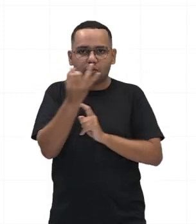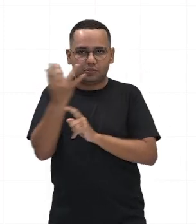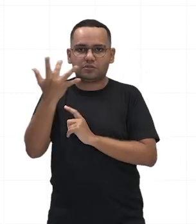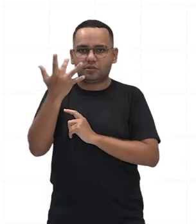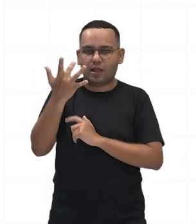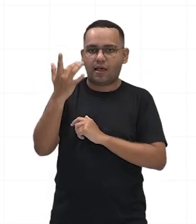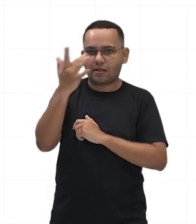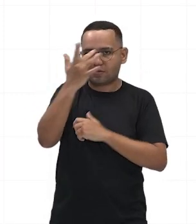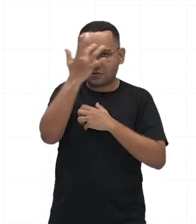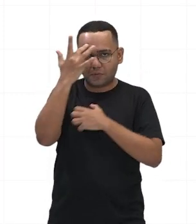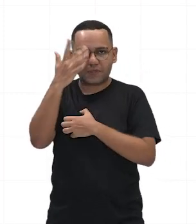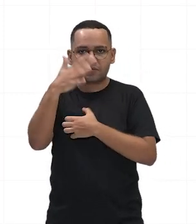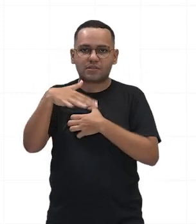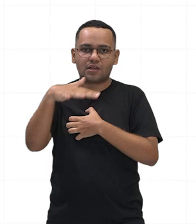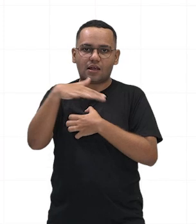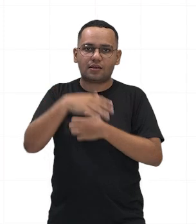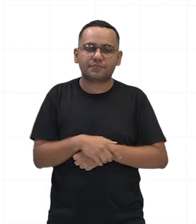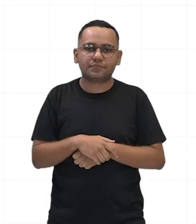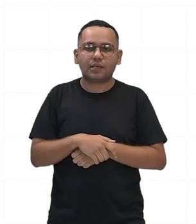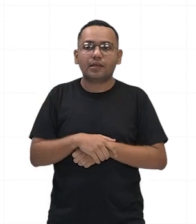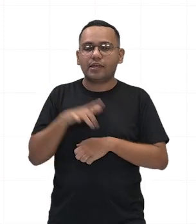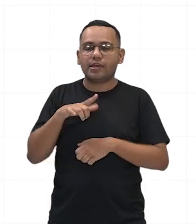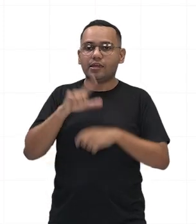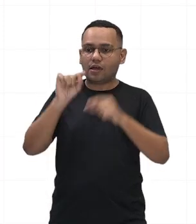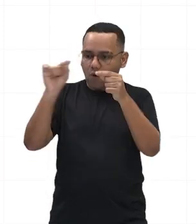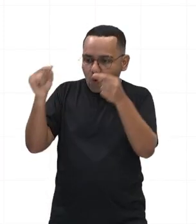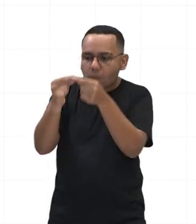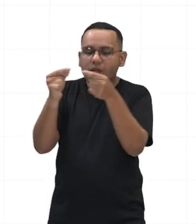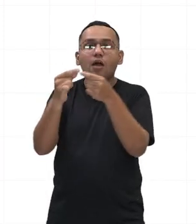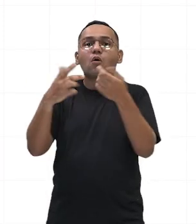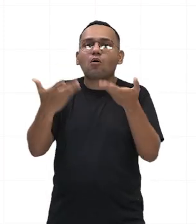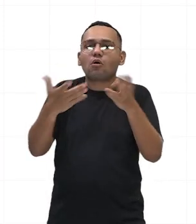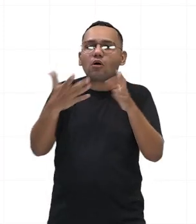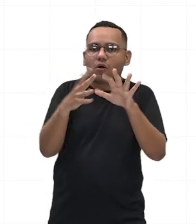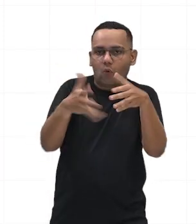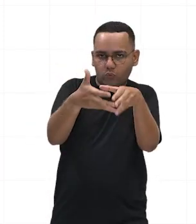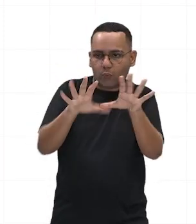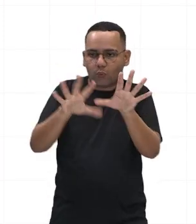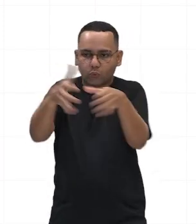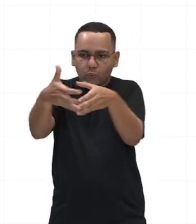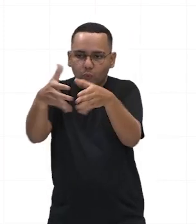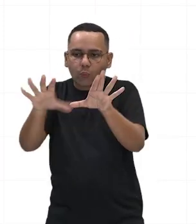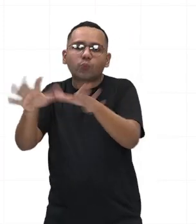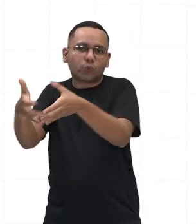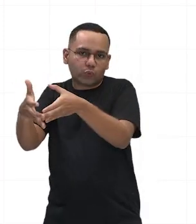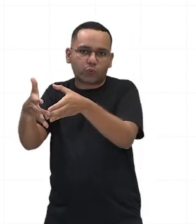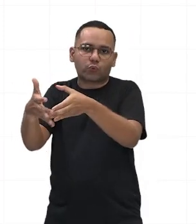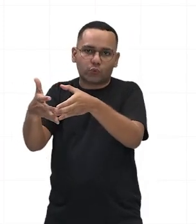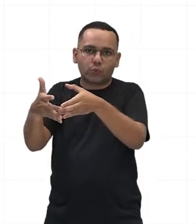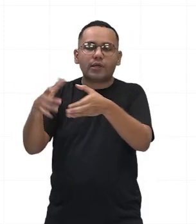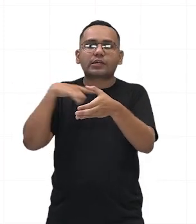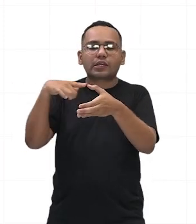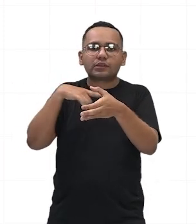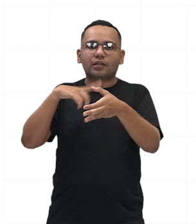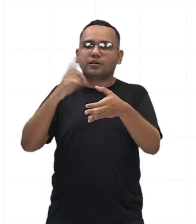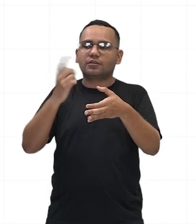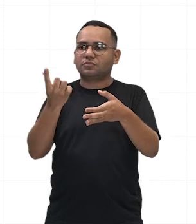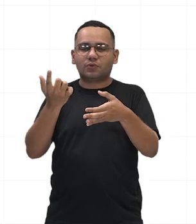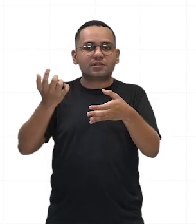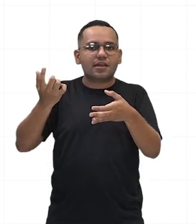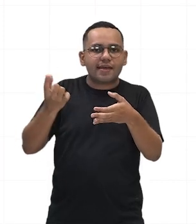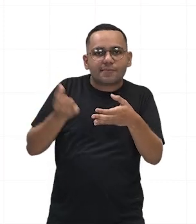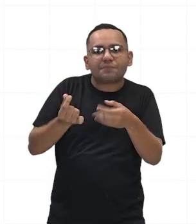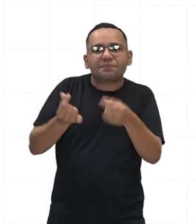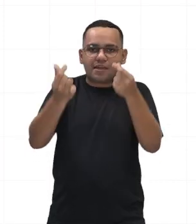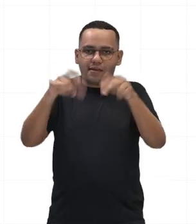que classifica os cidadãos, e ele vai, então, contar e classificar os cidadãos de acordo com as suas posses. Quem é que